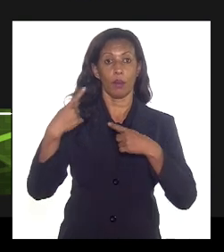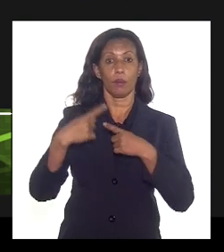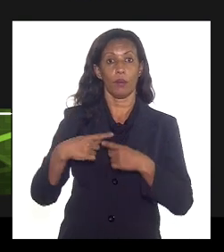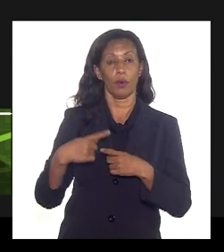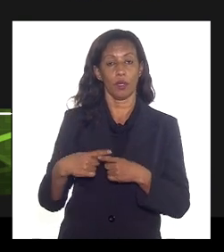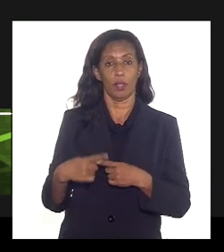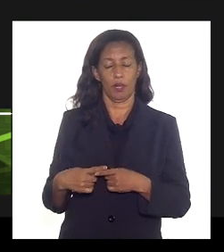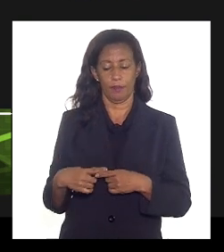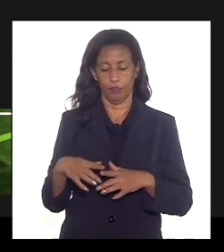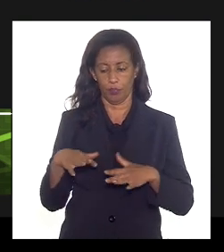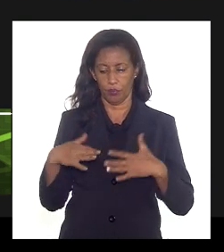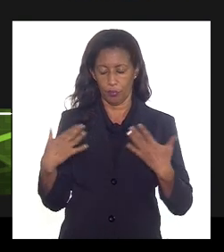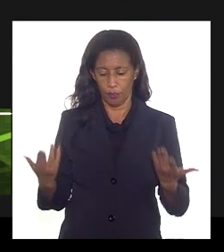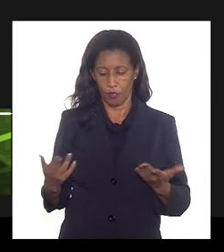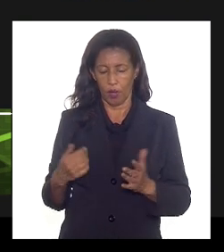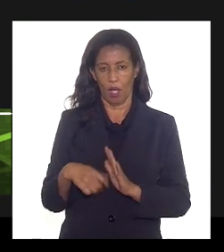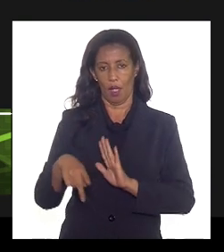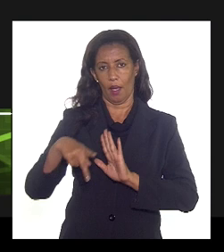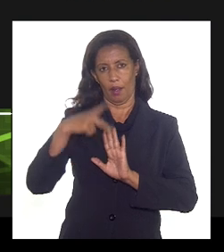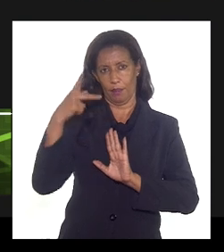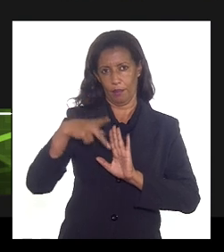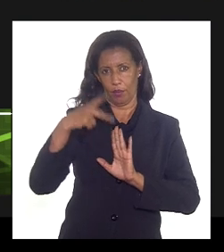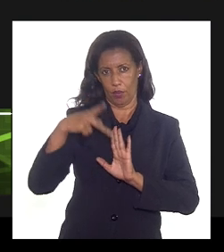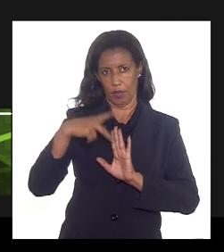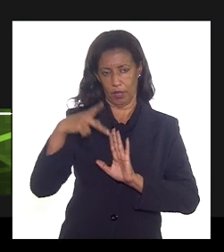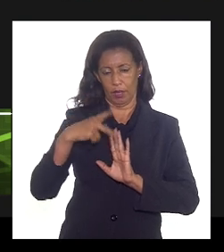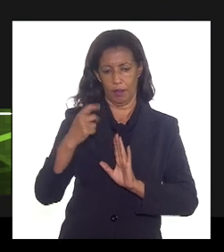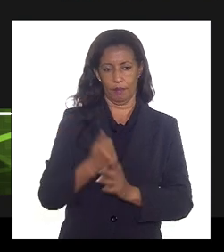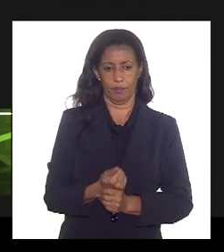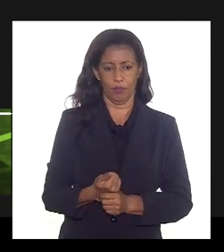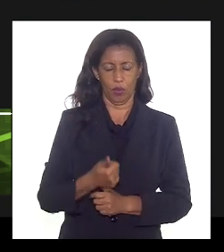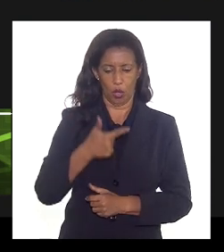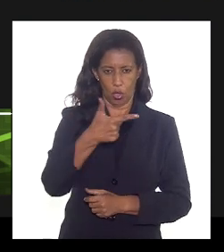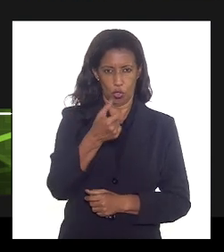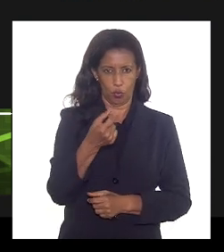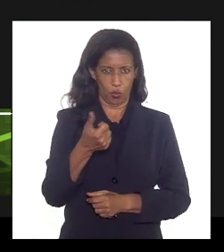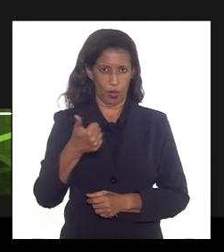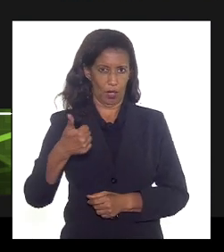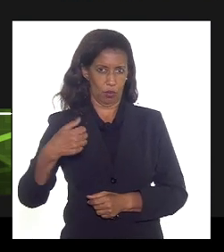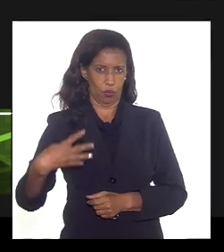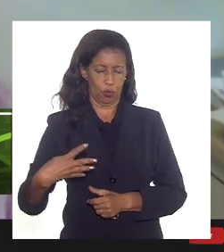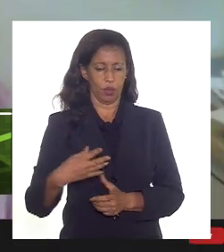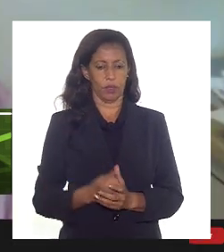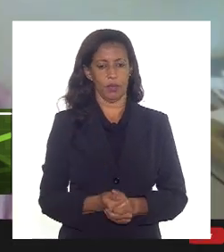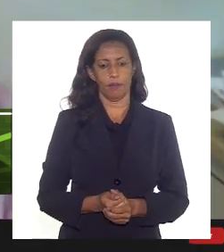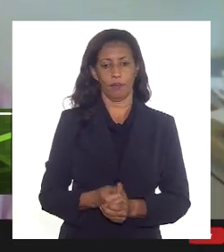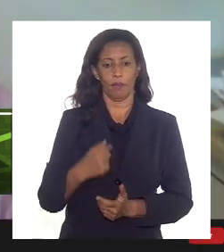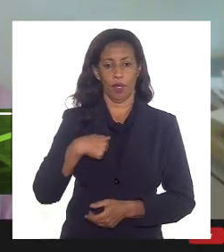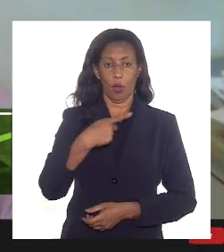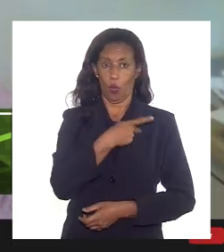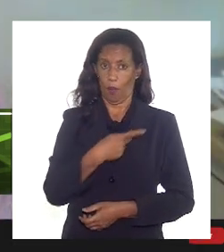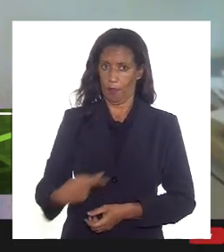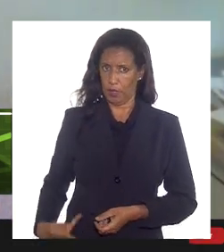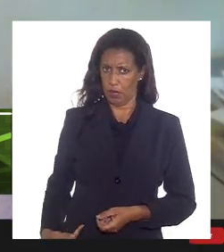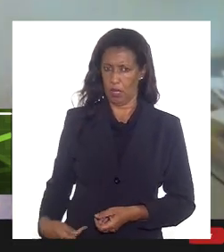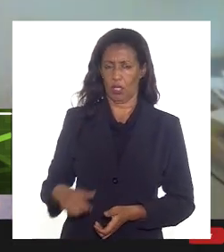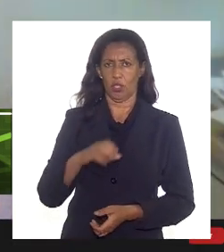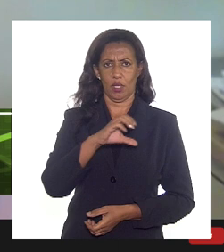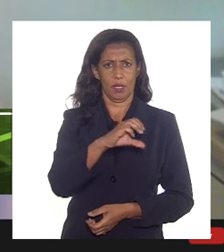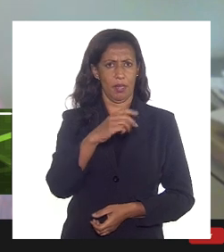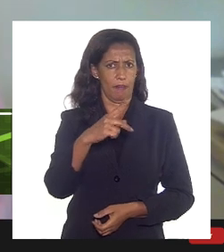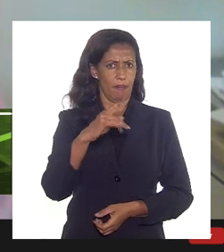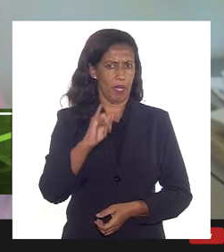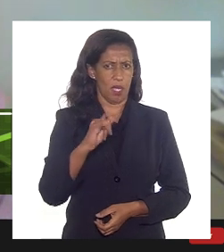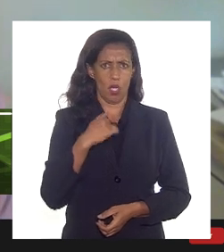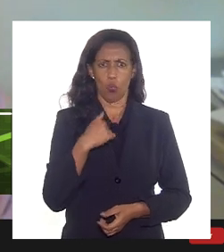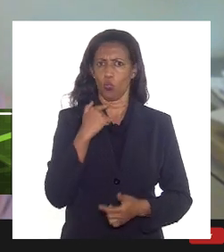questão da revisão da portaria ANP 12 de 2014, eu, como presidente da CPI, não tenho